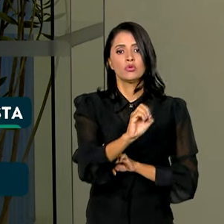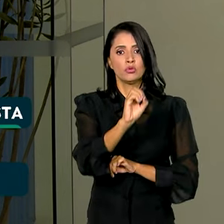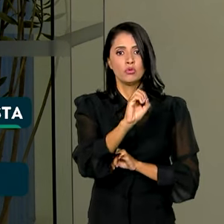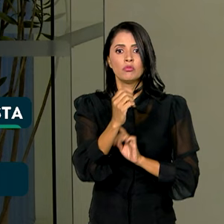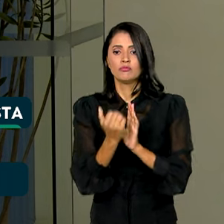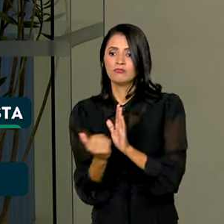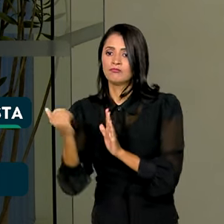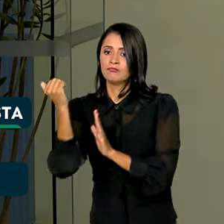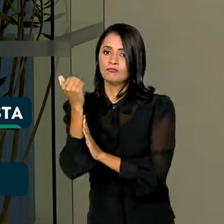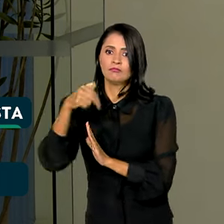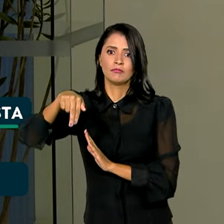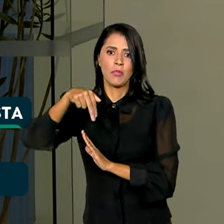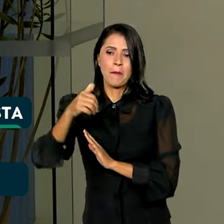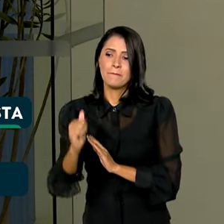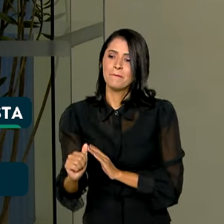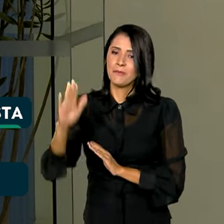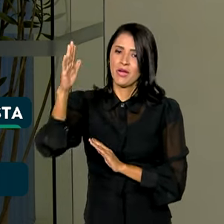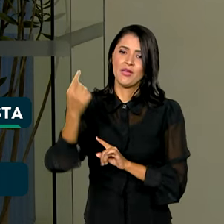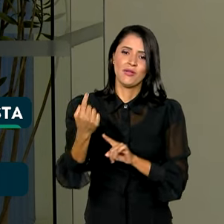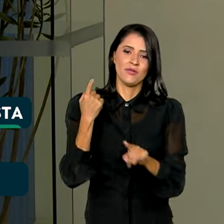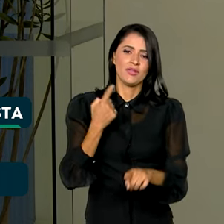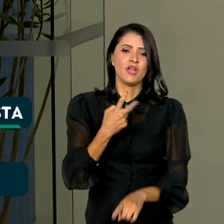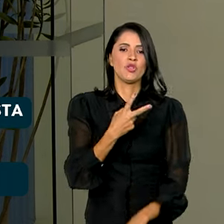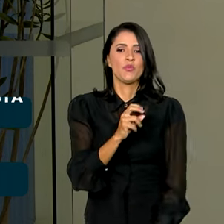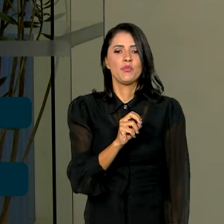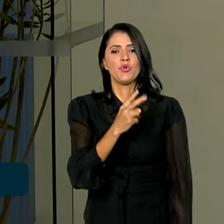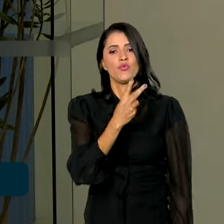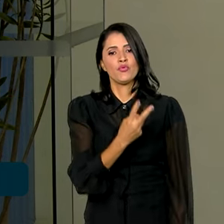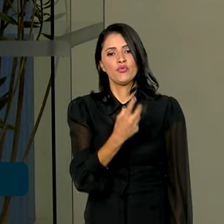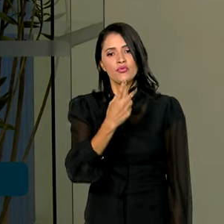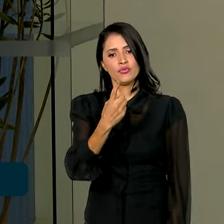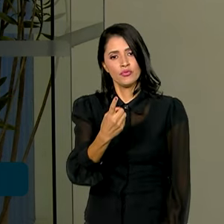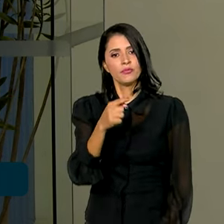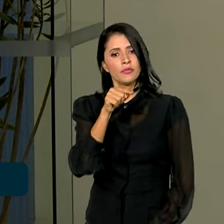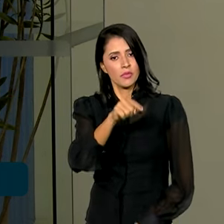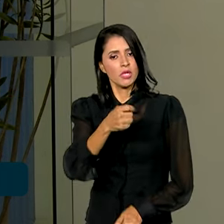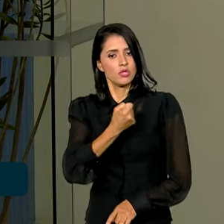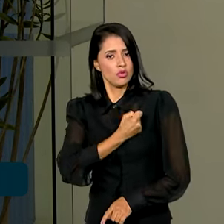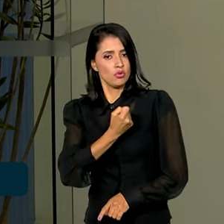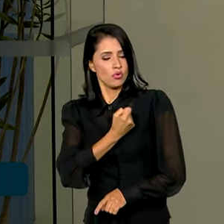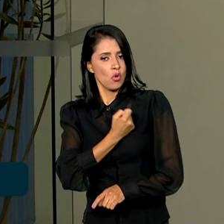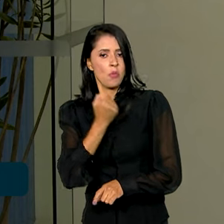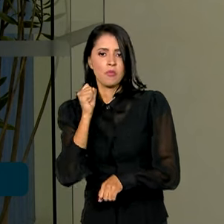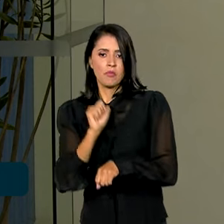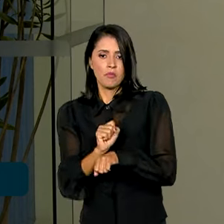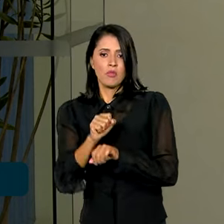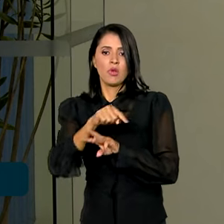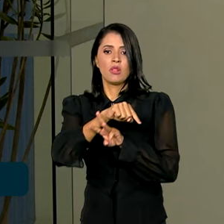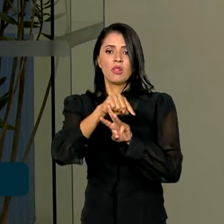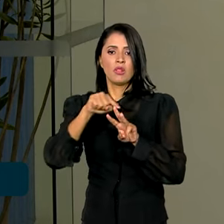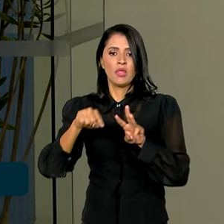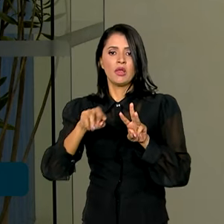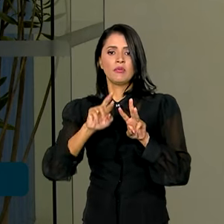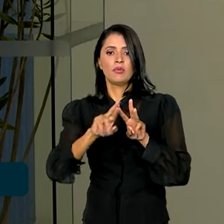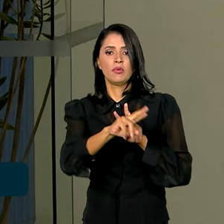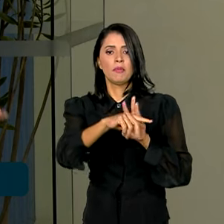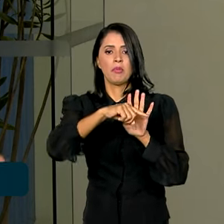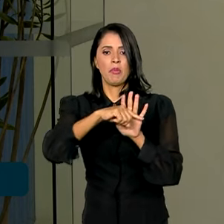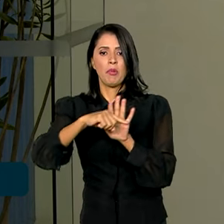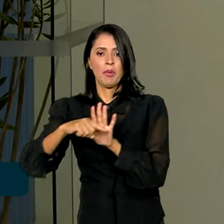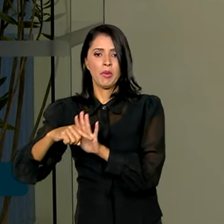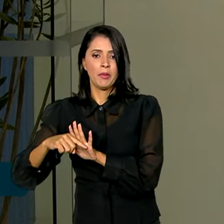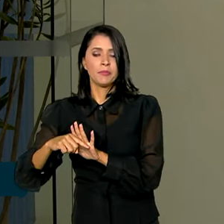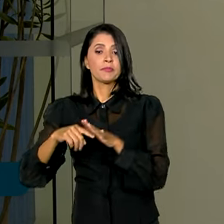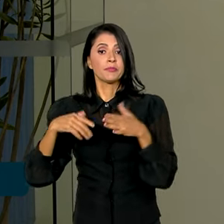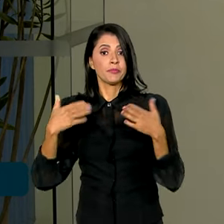novembro desde 2021. E esse resultado interrompe uma sequência de três resultados negativos. Com